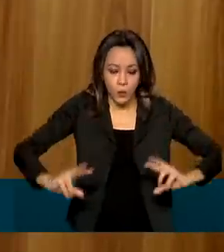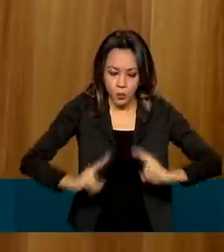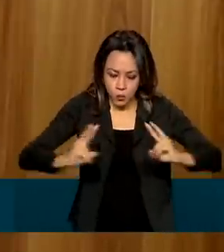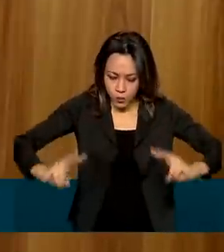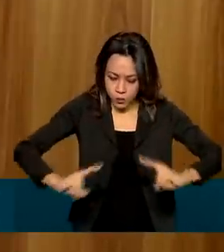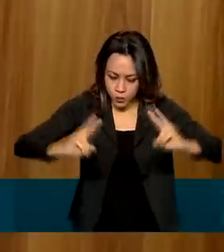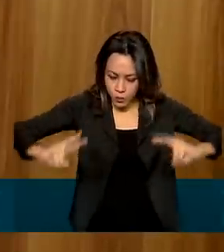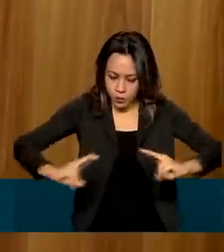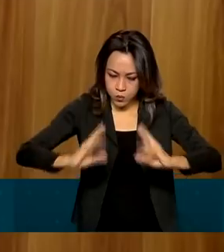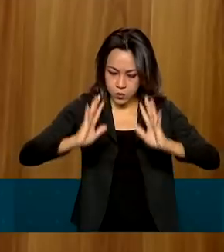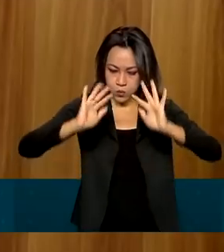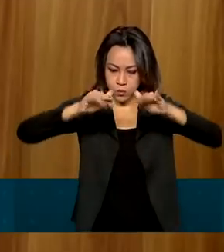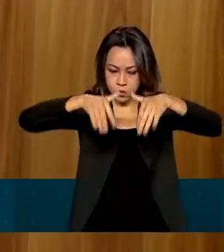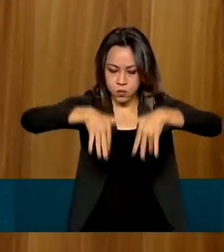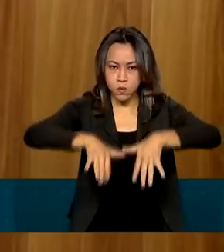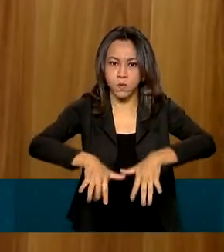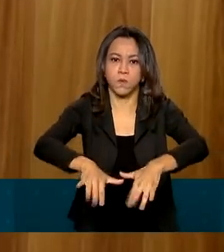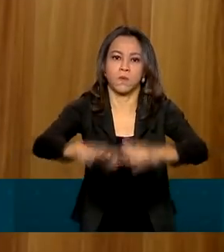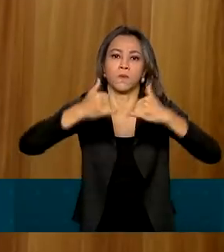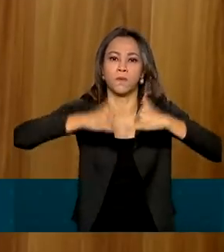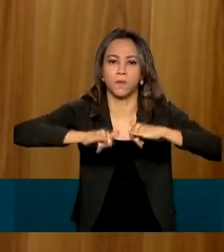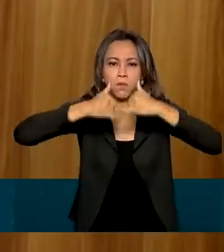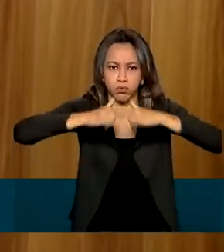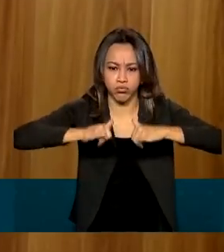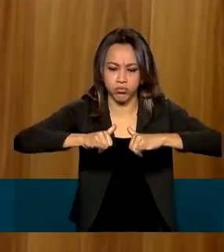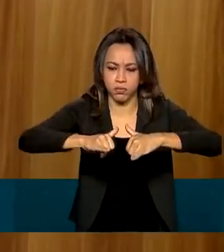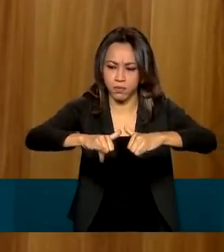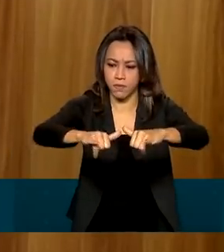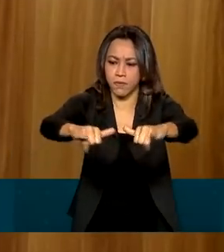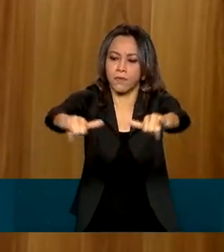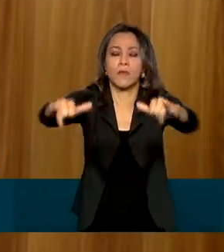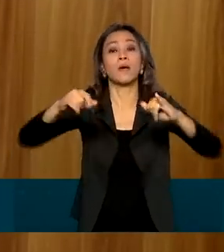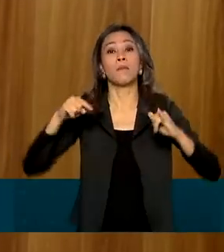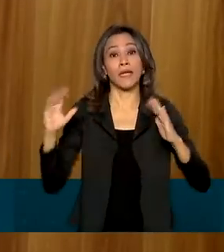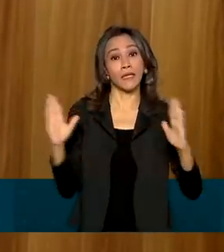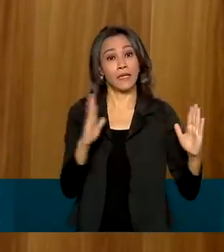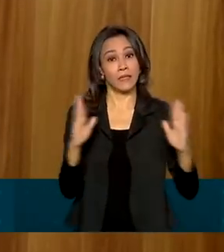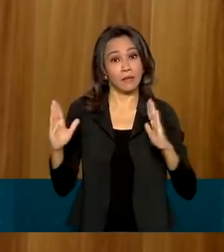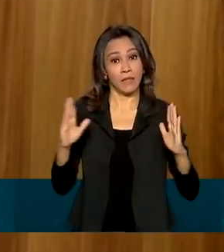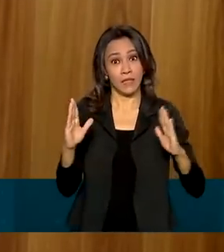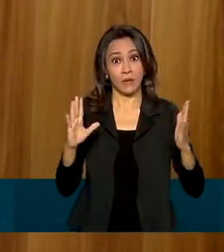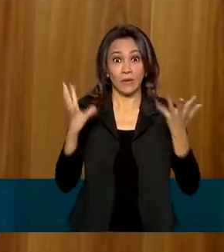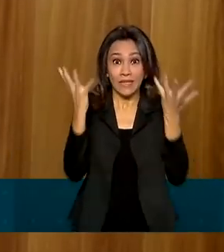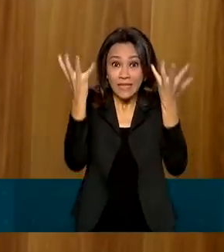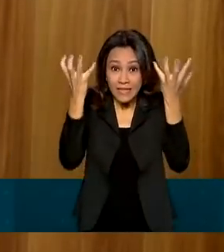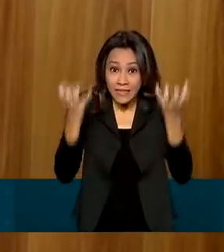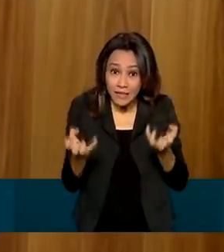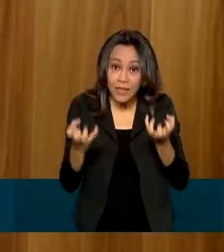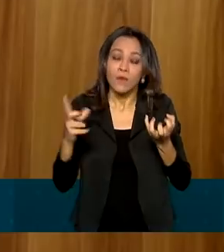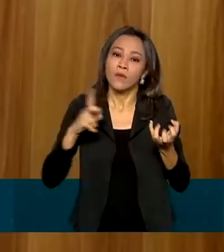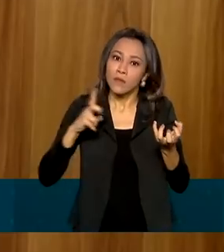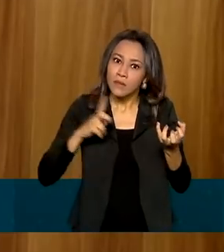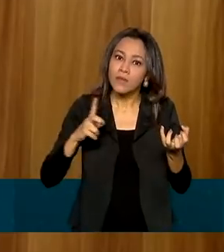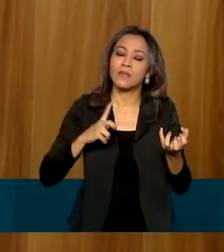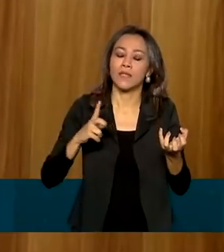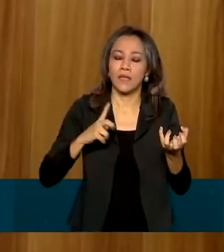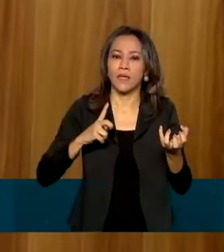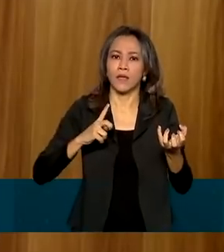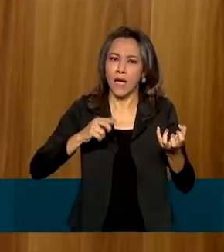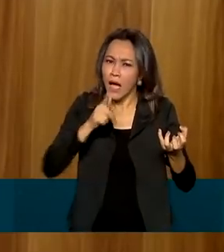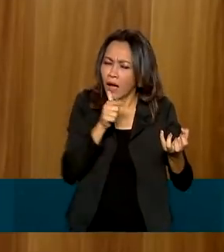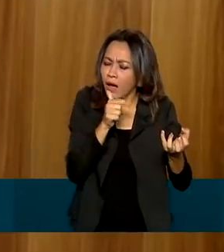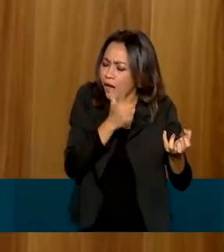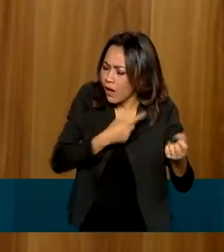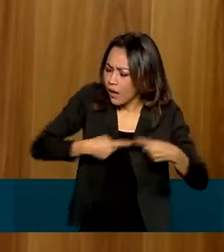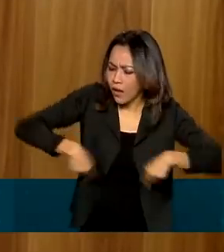energia, principalmente, que, ao final do período seco, também vem o pico de demanda. E nós temos que ter potência